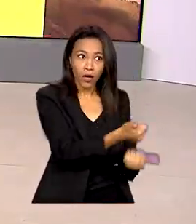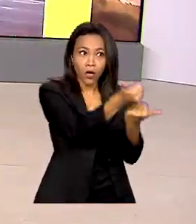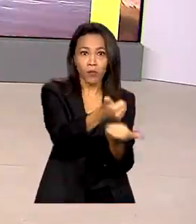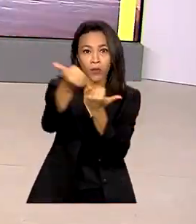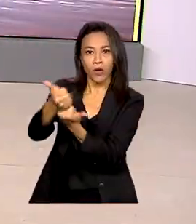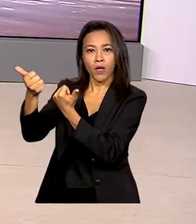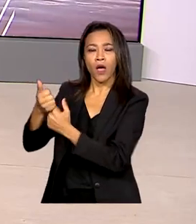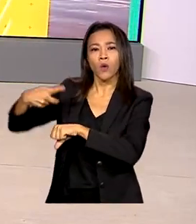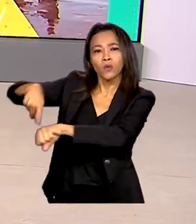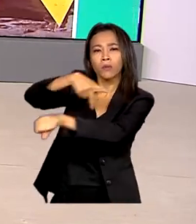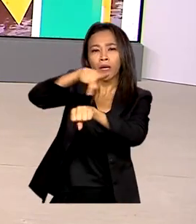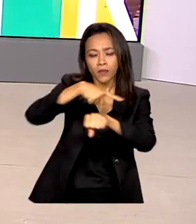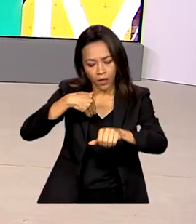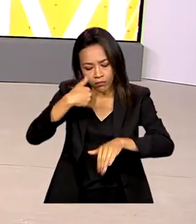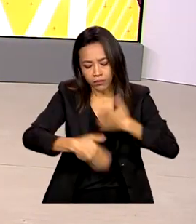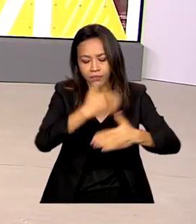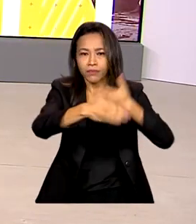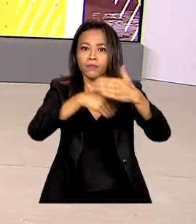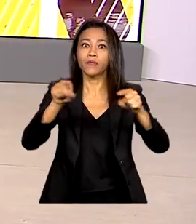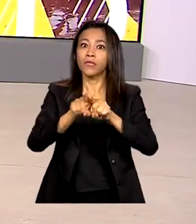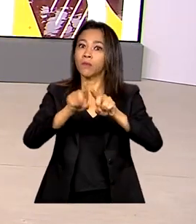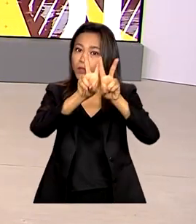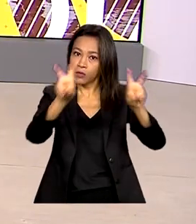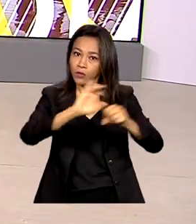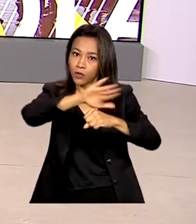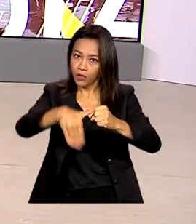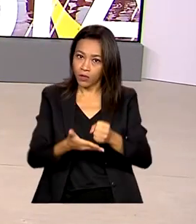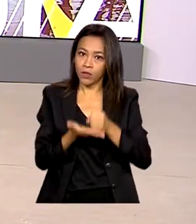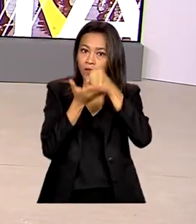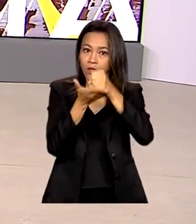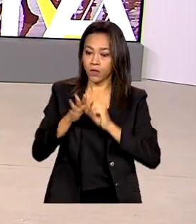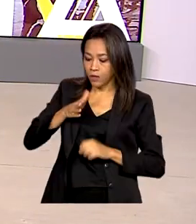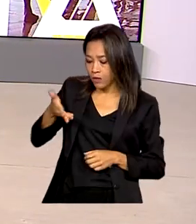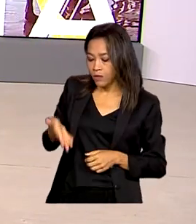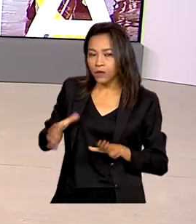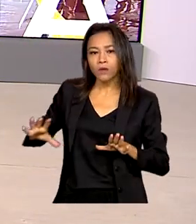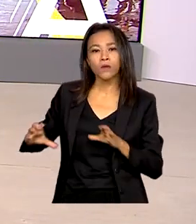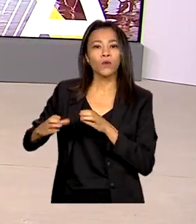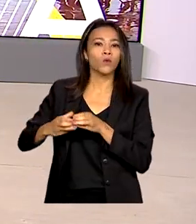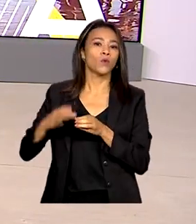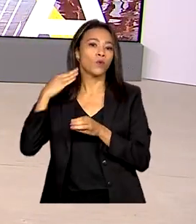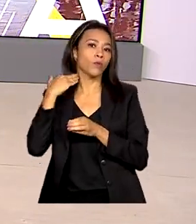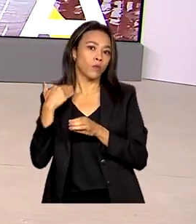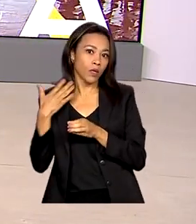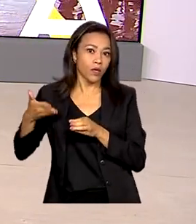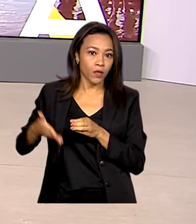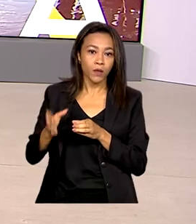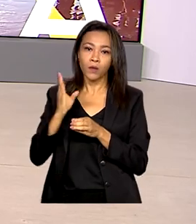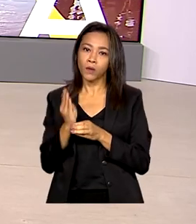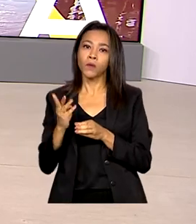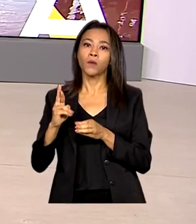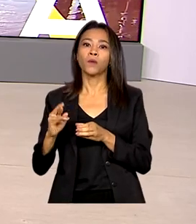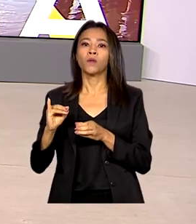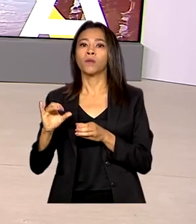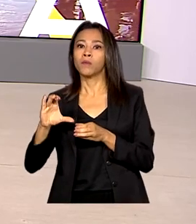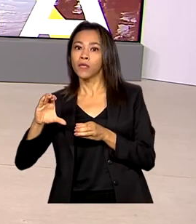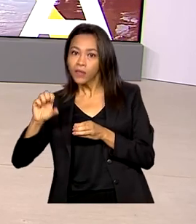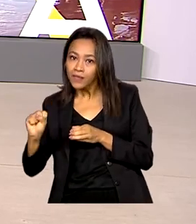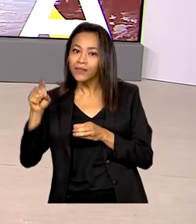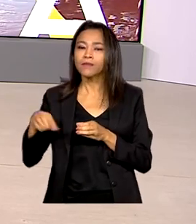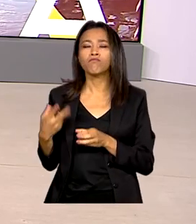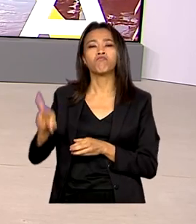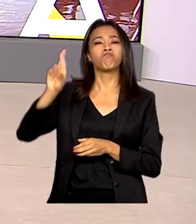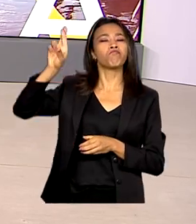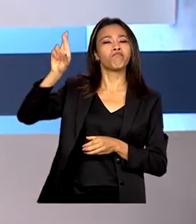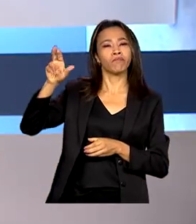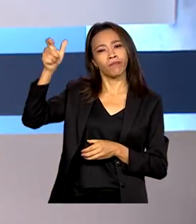financiamentos e promover a sustentabilidade, o novo Banco de Desenvolvimento do BRICS passa a ser comandado pela ex-presidenta